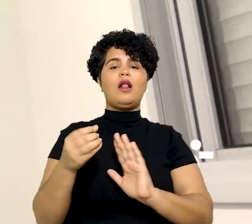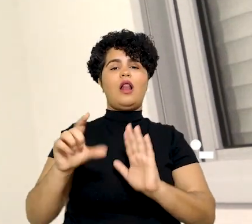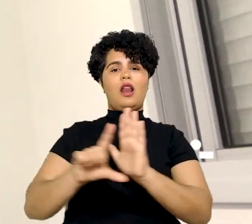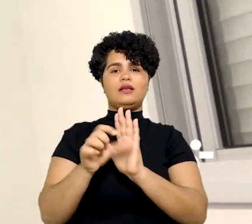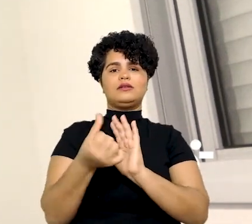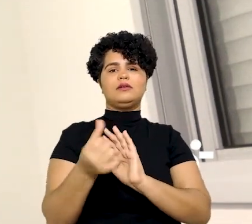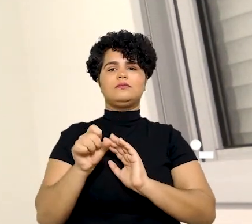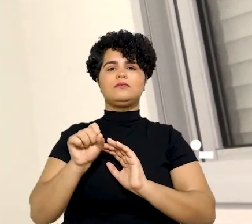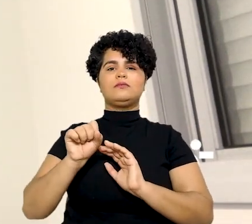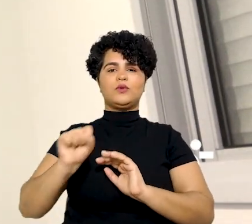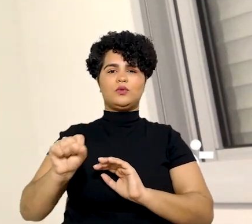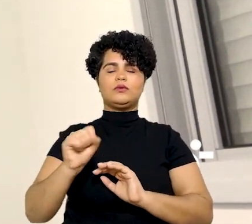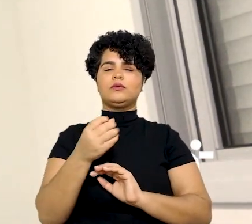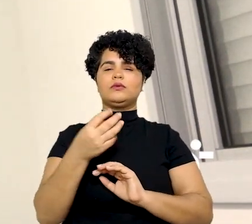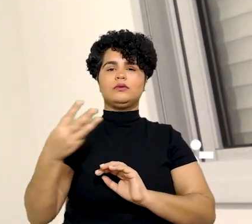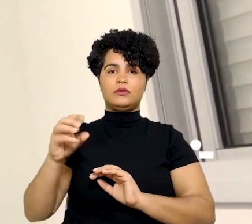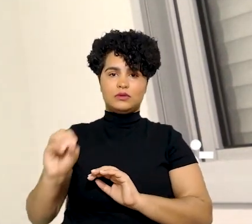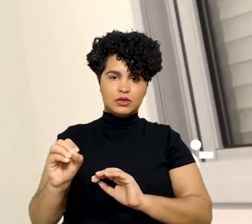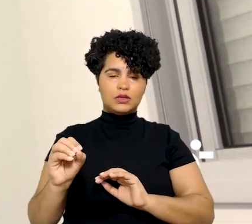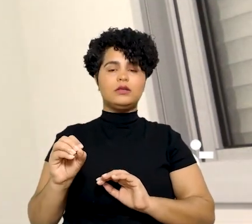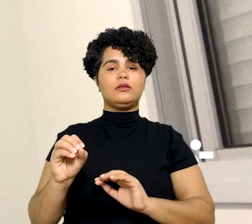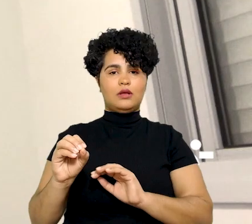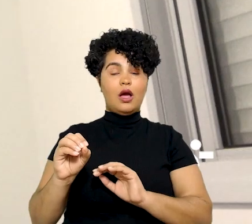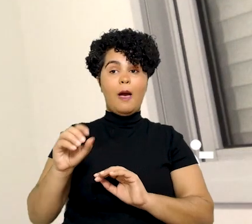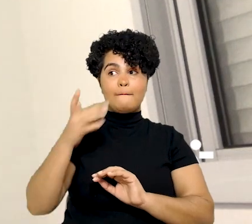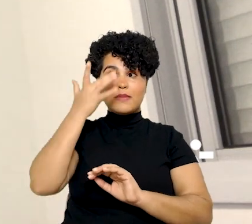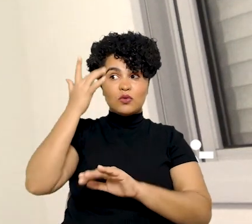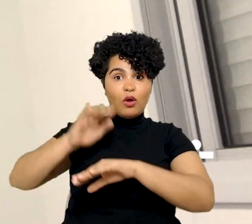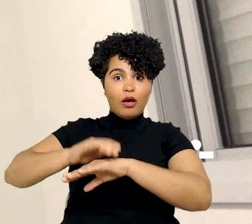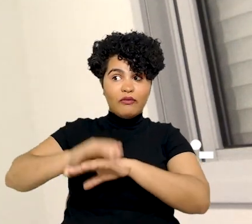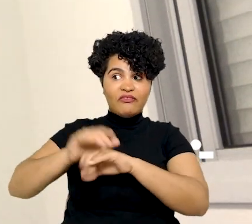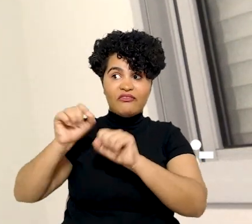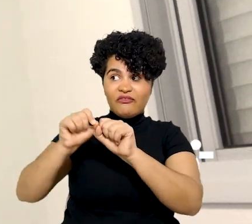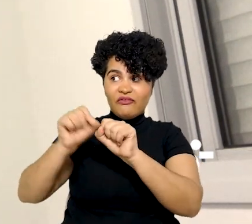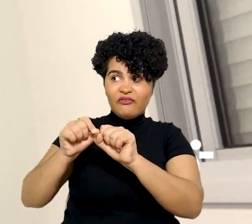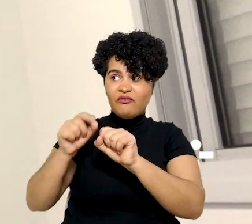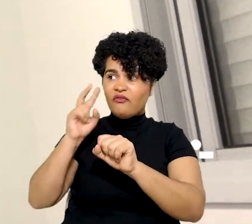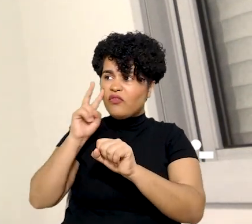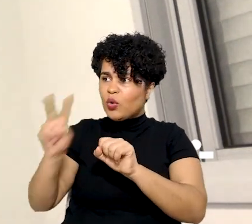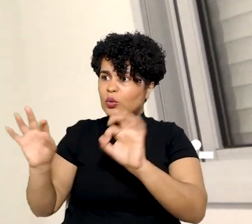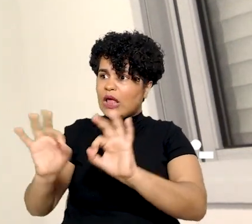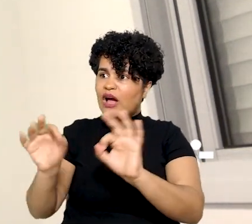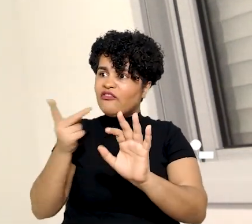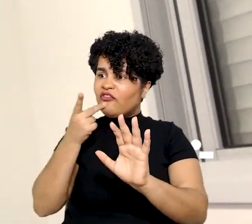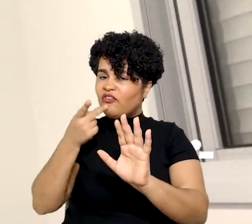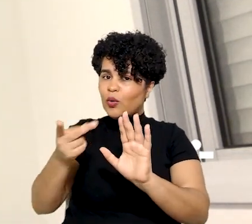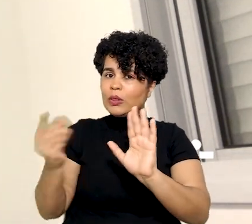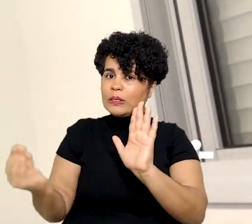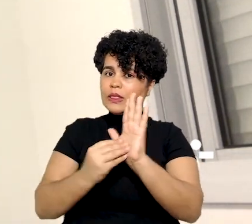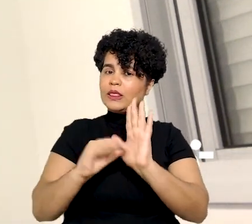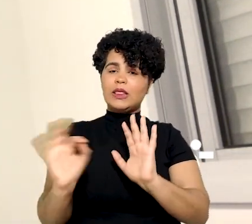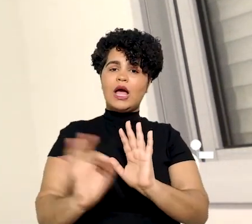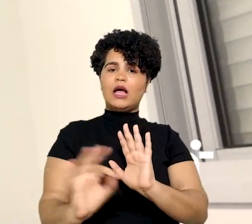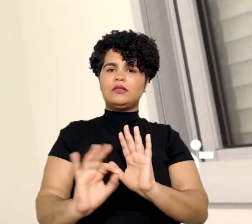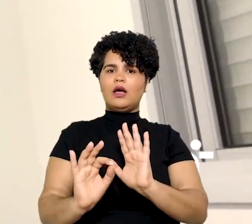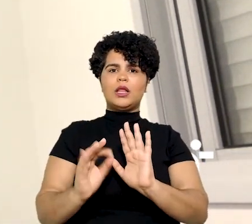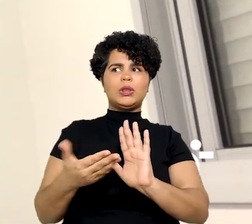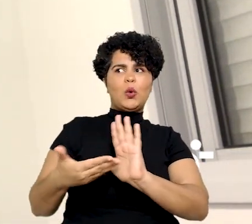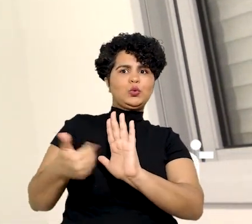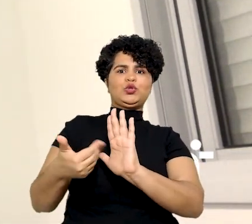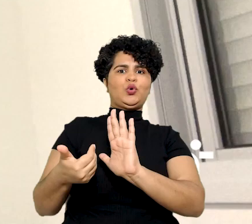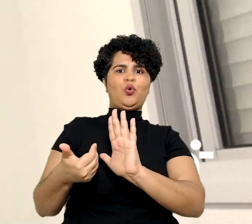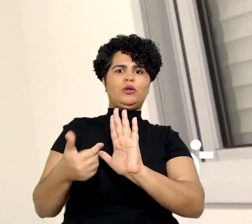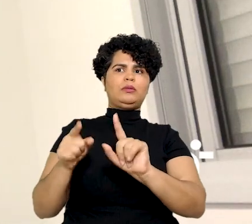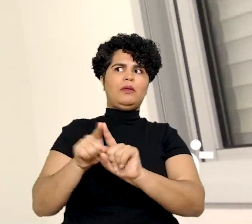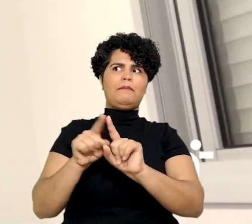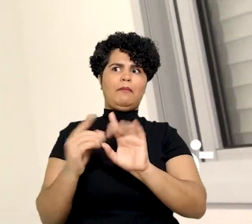no artigo 40 da Lei nº.830, uma vez que o legislador da reforma trabalhista, quando não previu essa possibilidade, da mesma